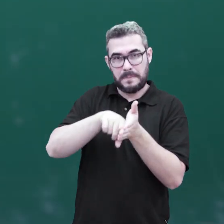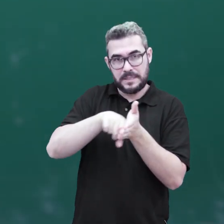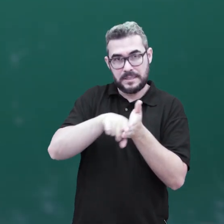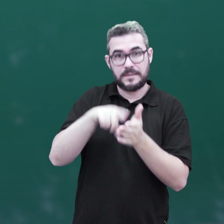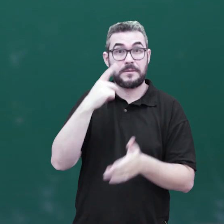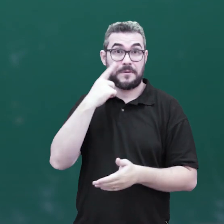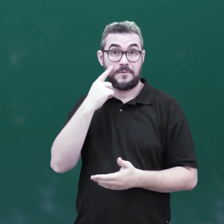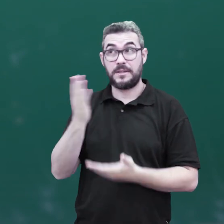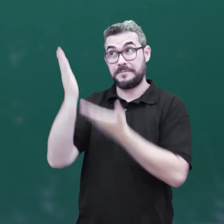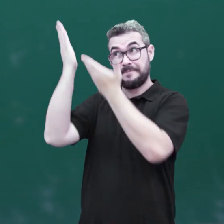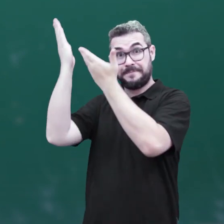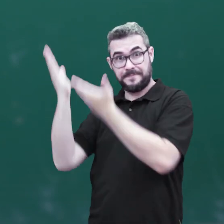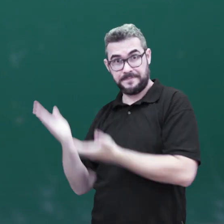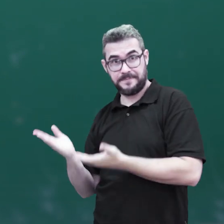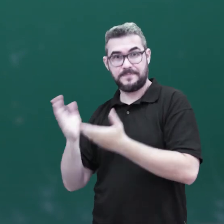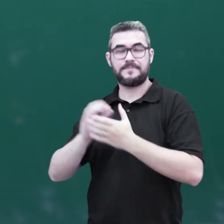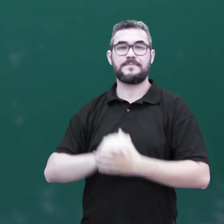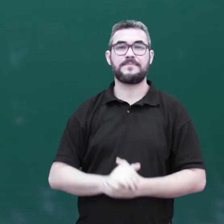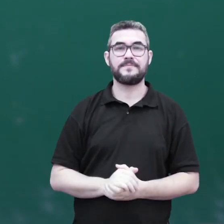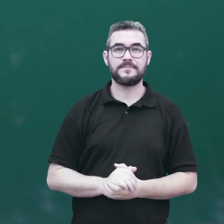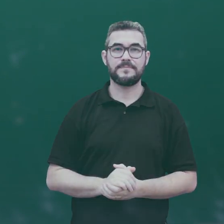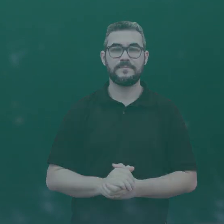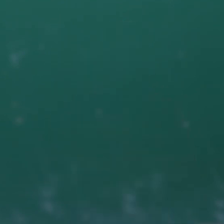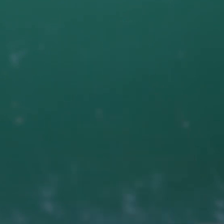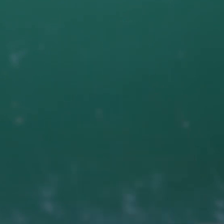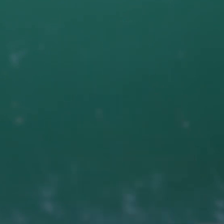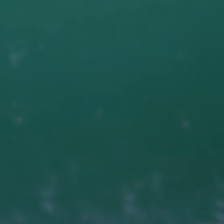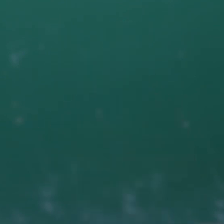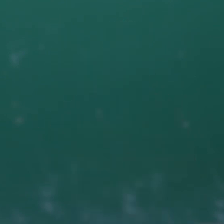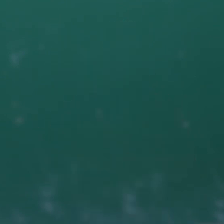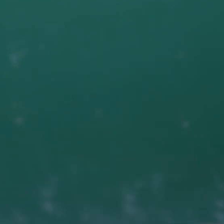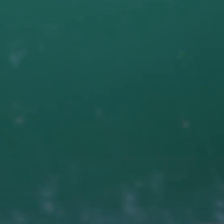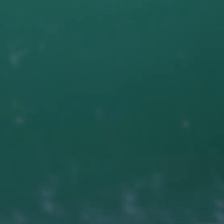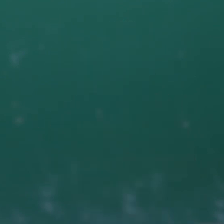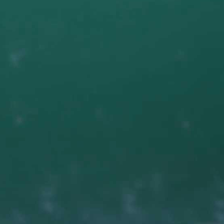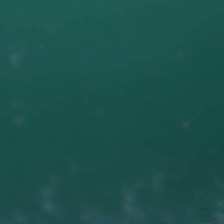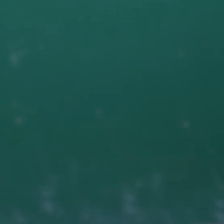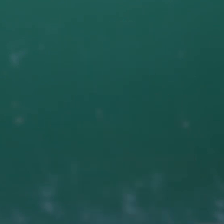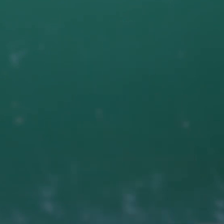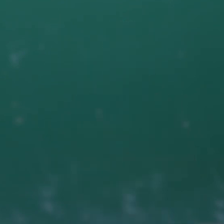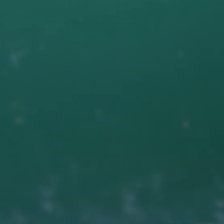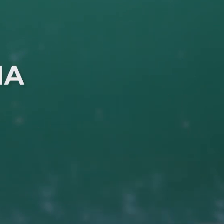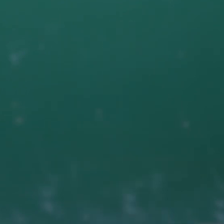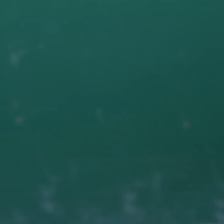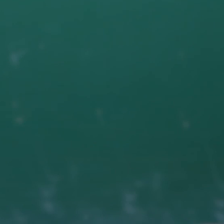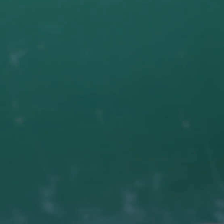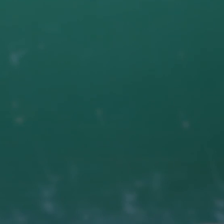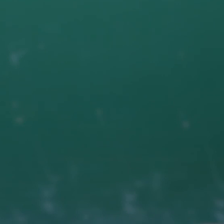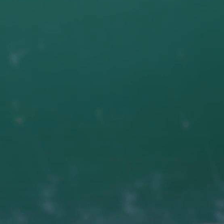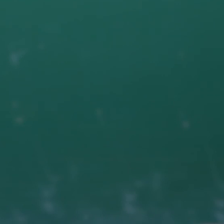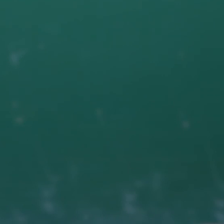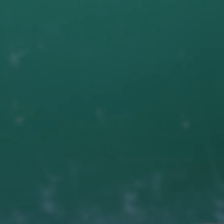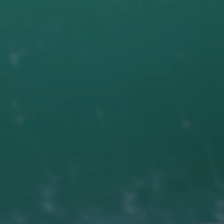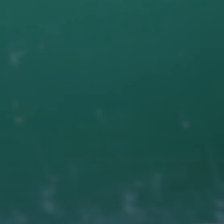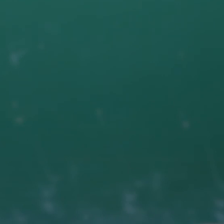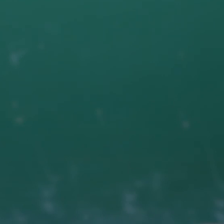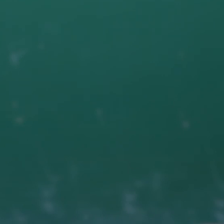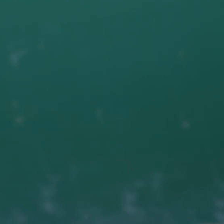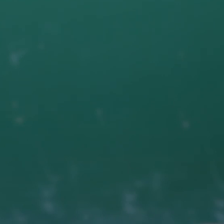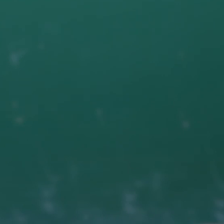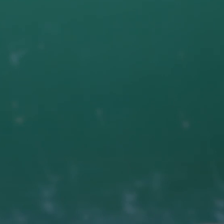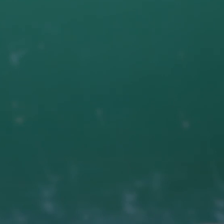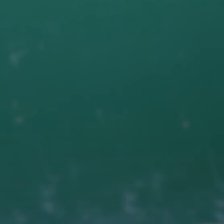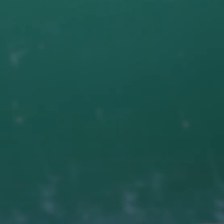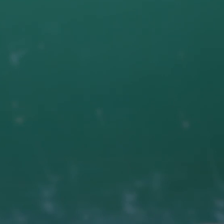análise e equações diferenciais parciais, combinatória, geometria, singularidades e topologia e